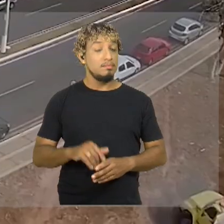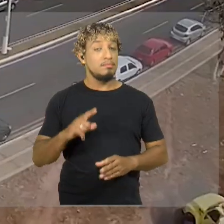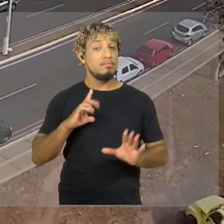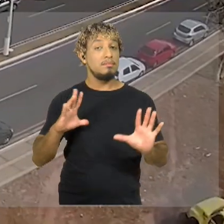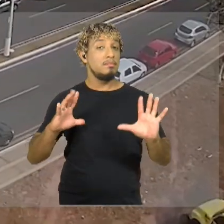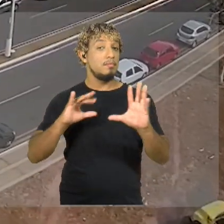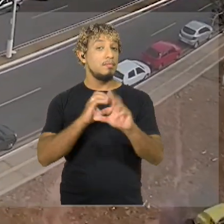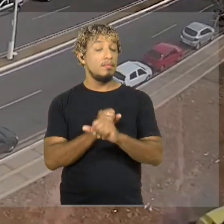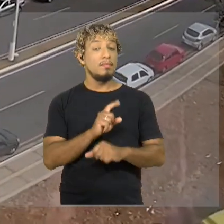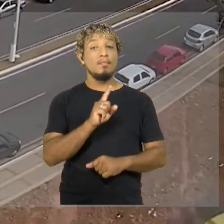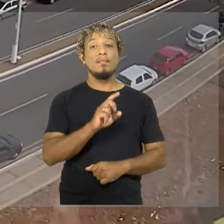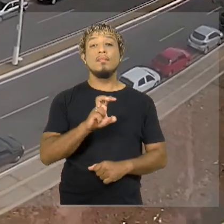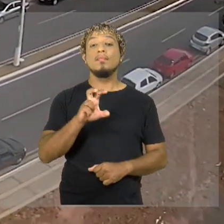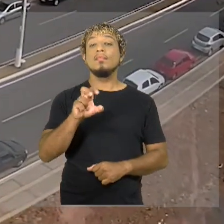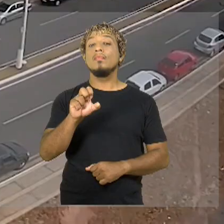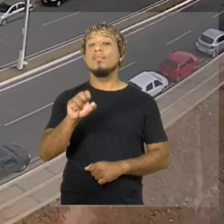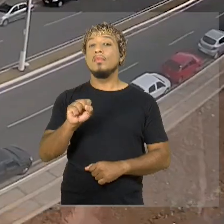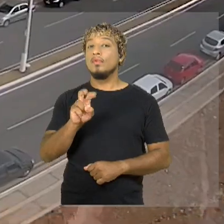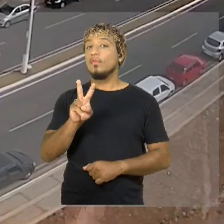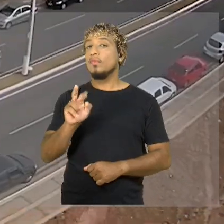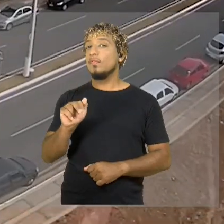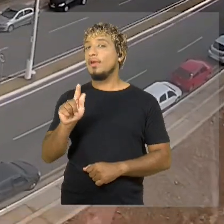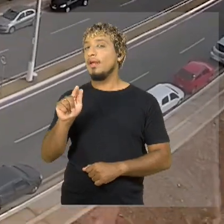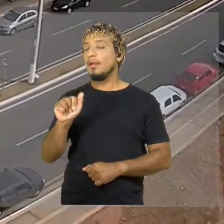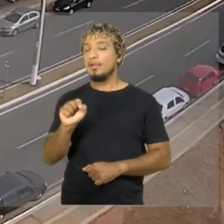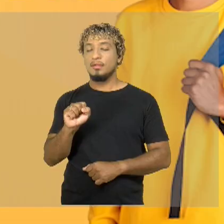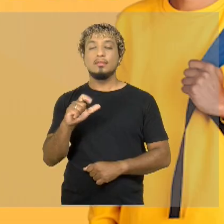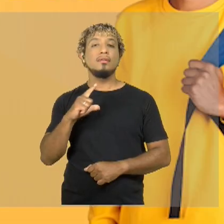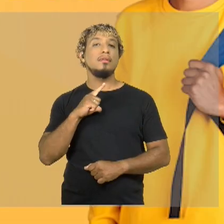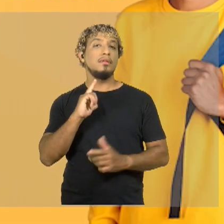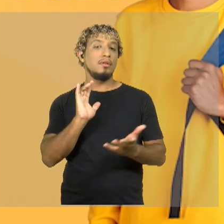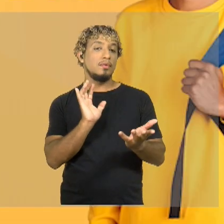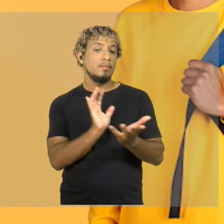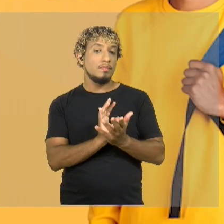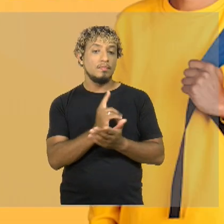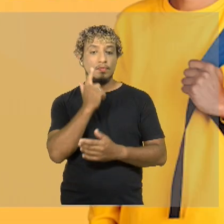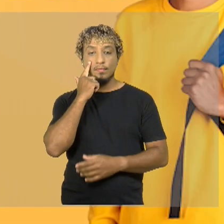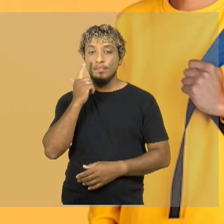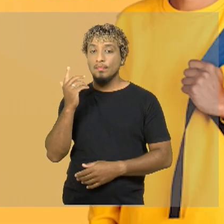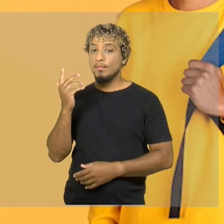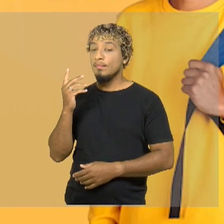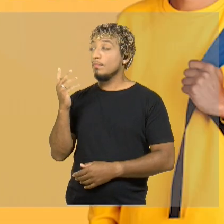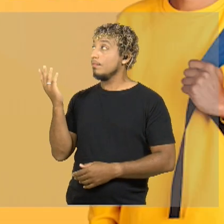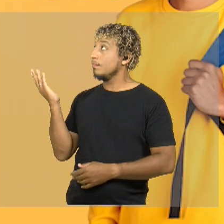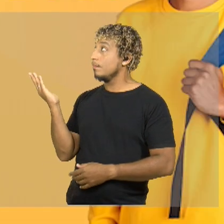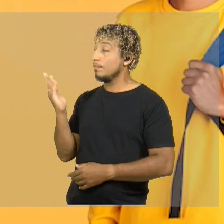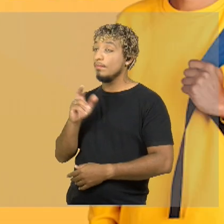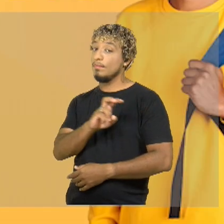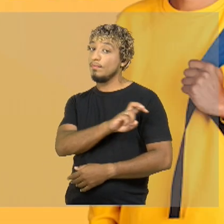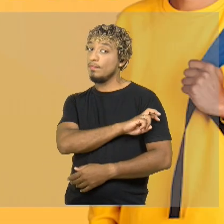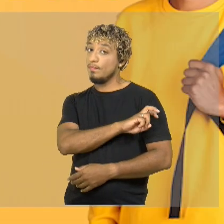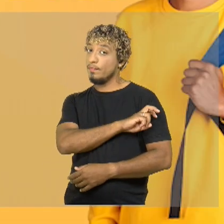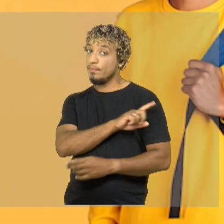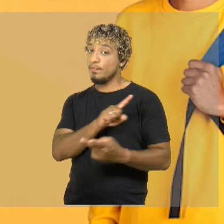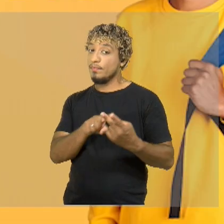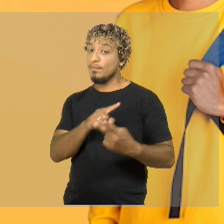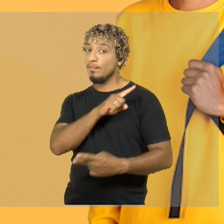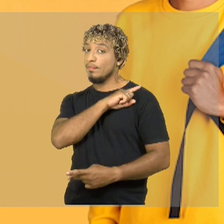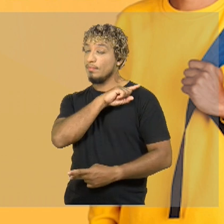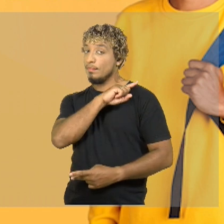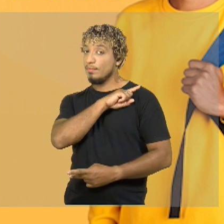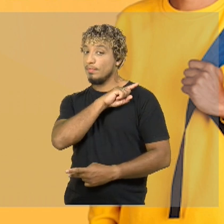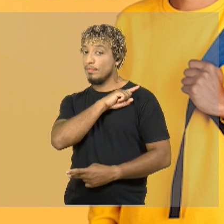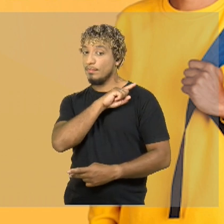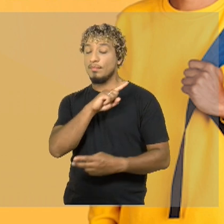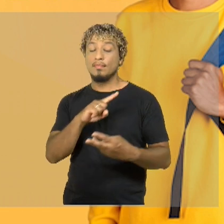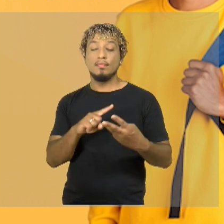ofertadas 158 vagas distribuídas para as turmas do 5º ano do ensino fundamental, 1º ano do ensino